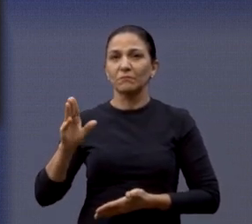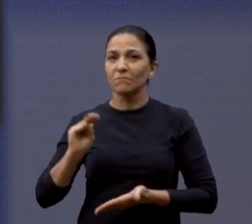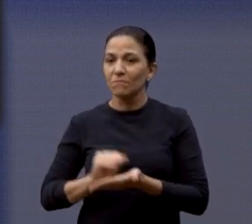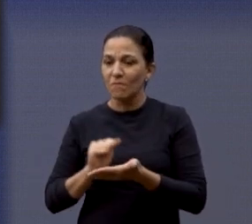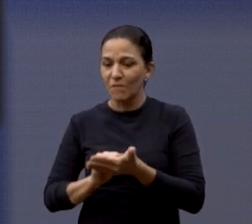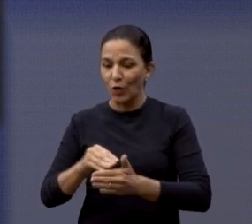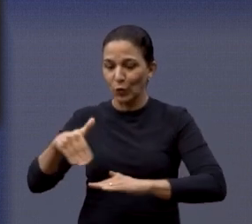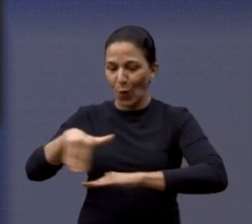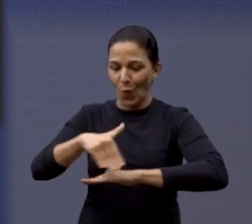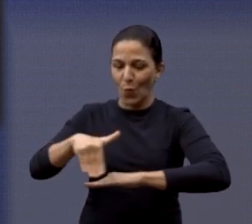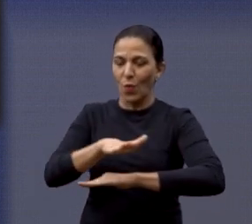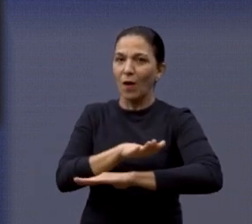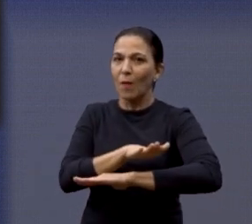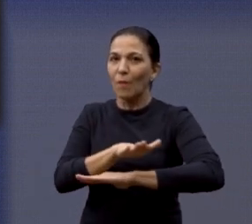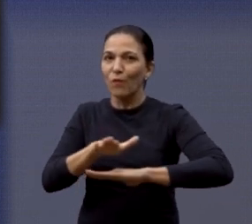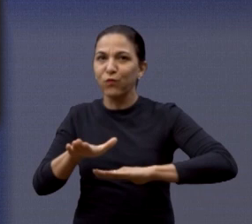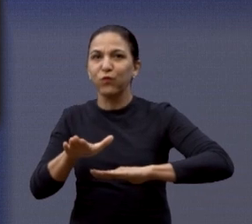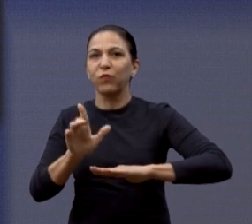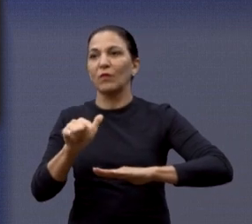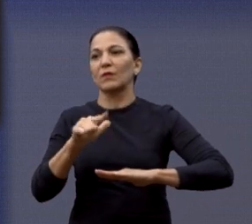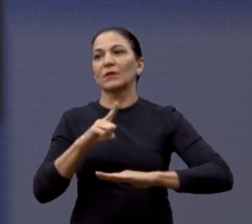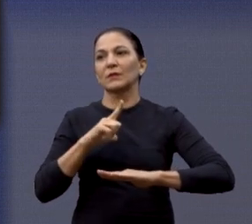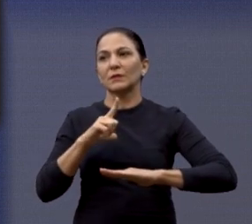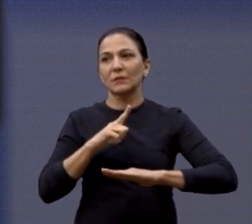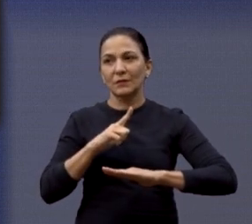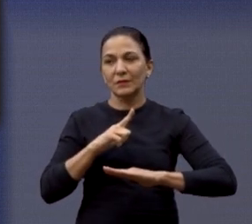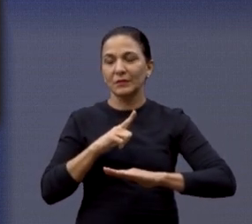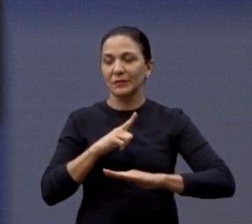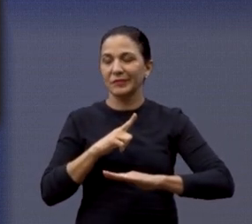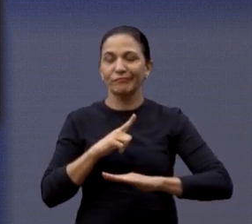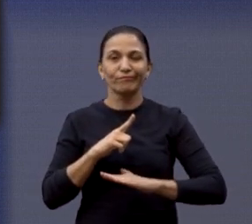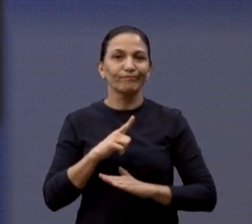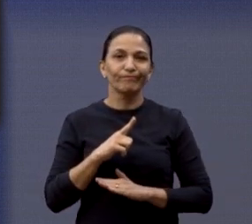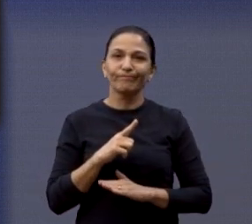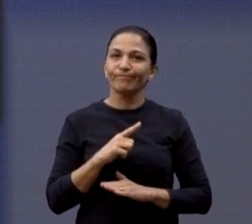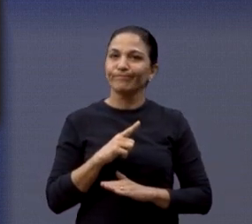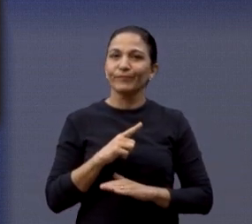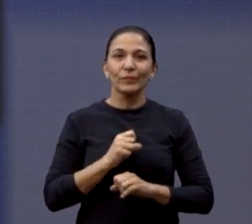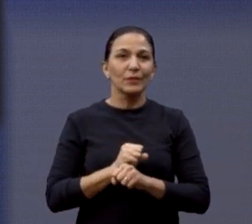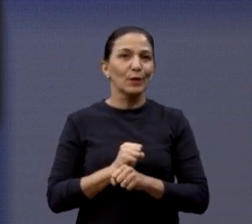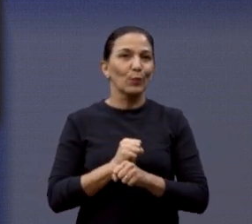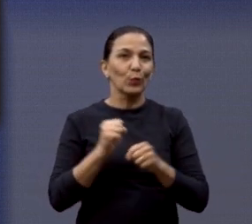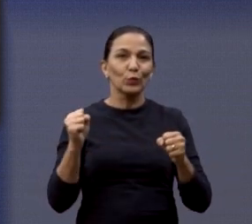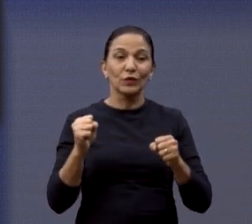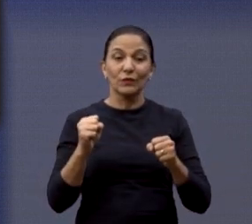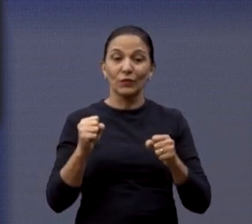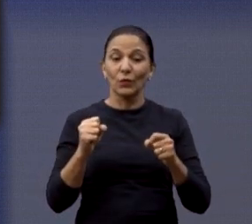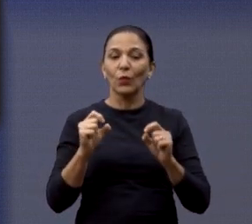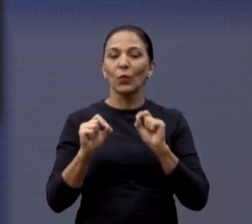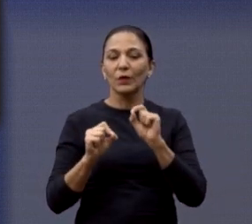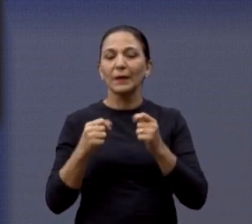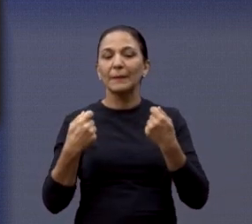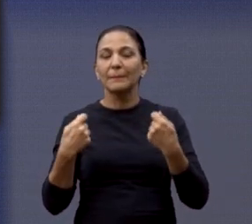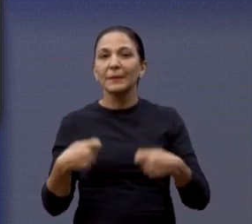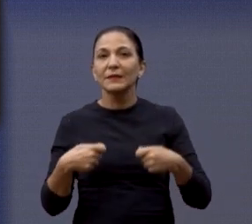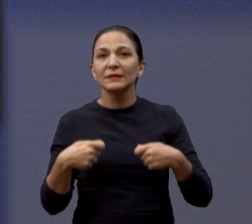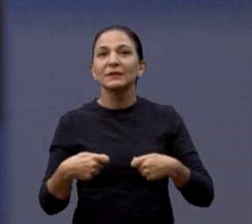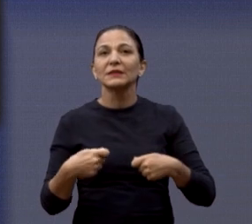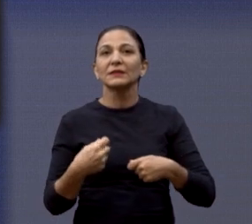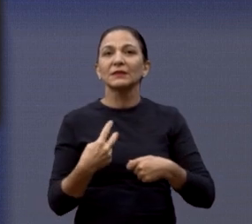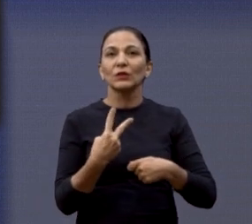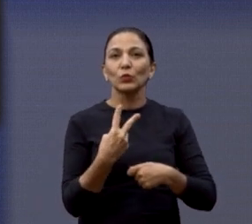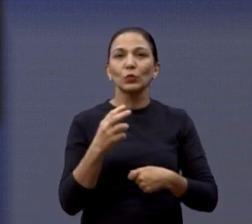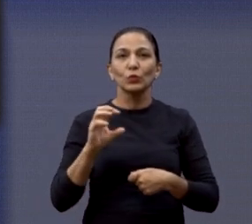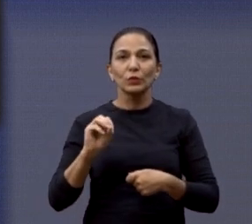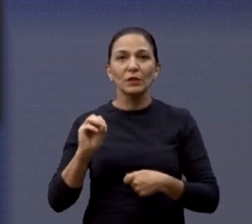Conversando com o prefeito Edinho, falou, virador, isso aí não tem como, tem que fazer um recape geral ali mesmo. São quase 200 metros